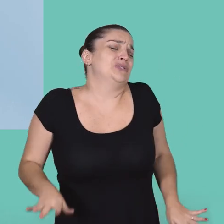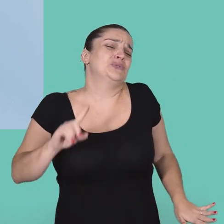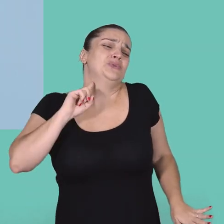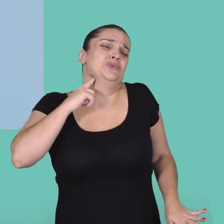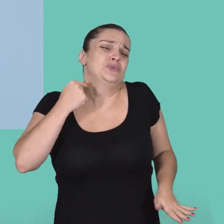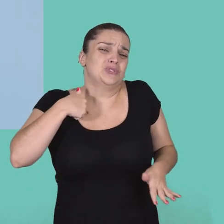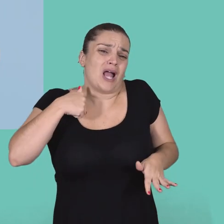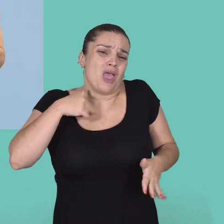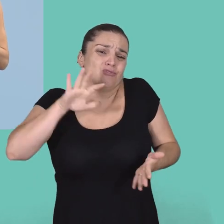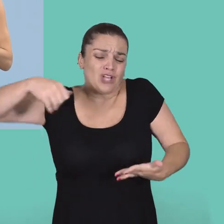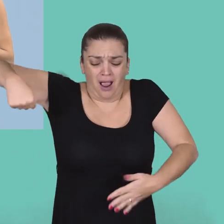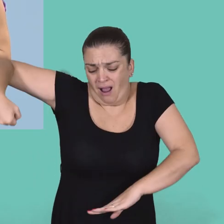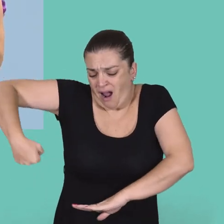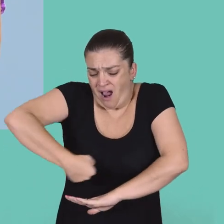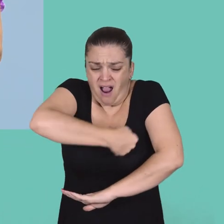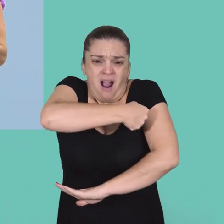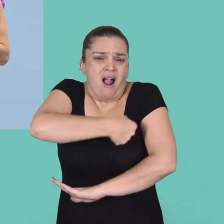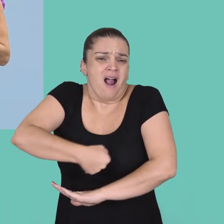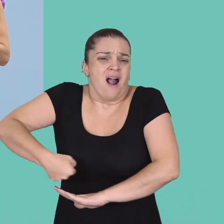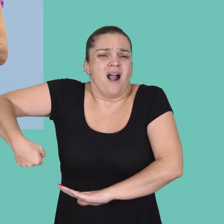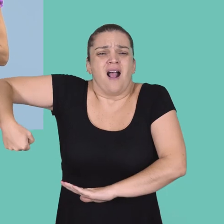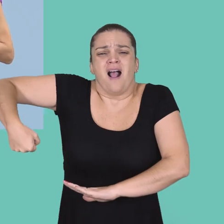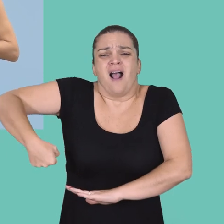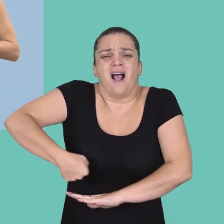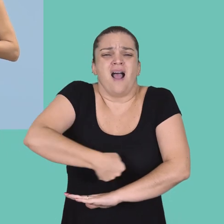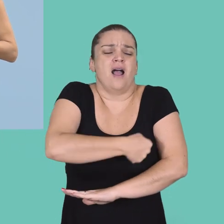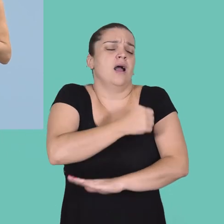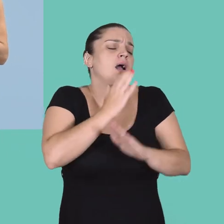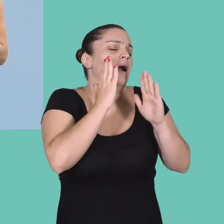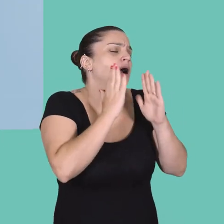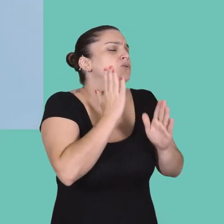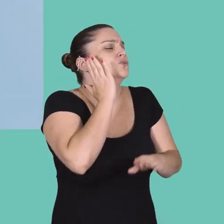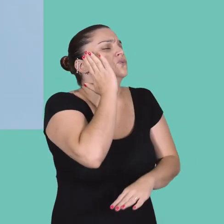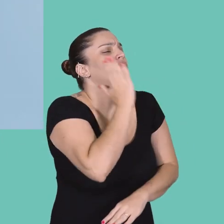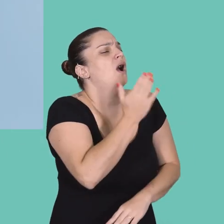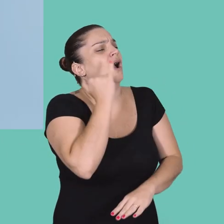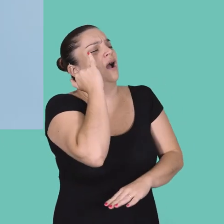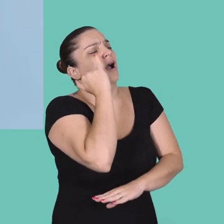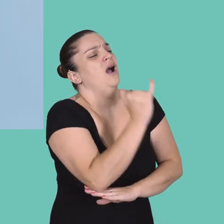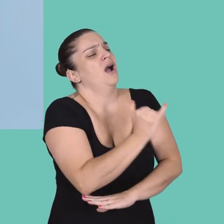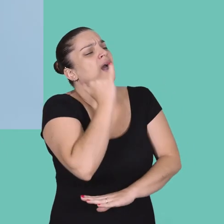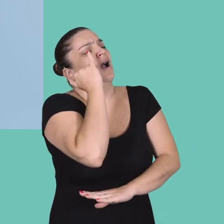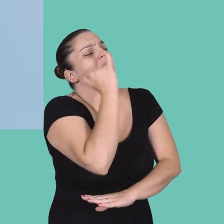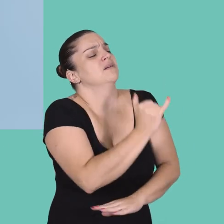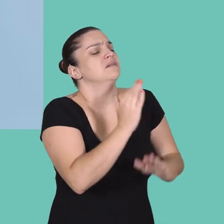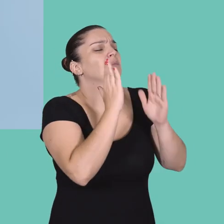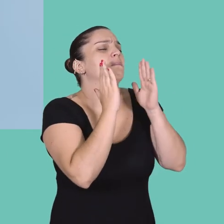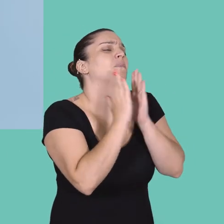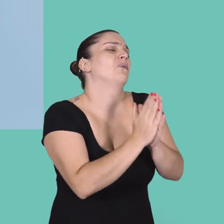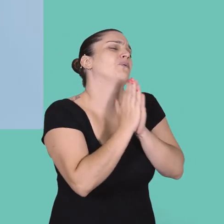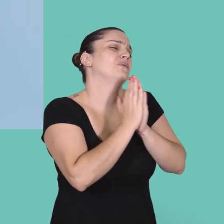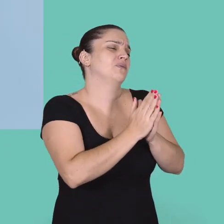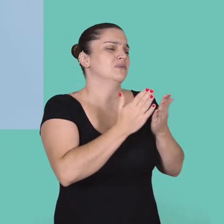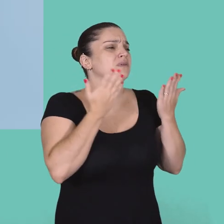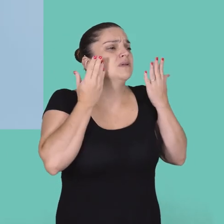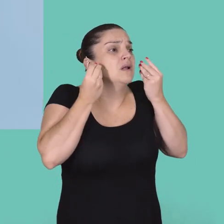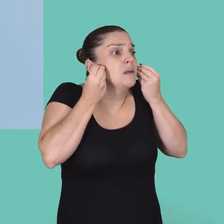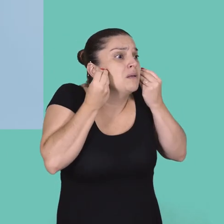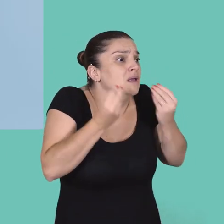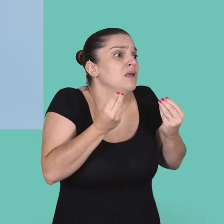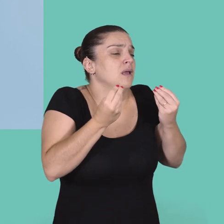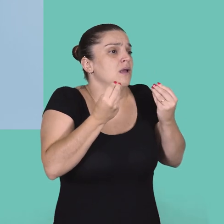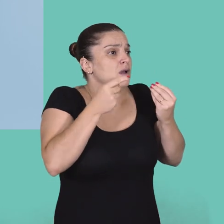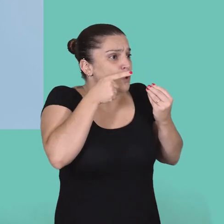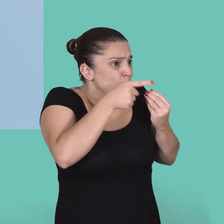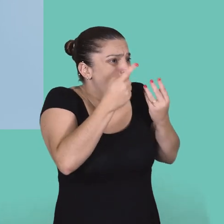vestido que eu passei à noite, engomã. Quantas vezes já eu te disse... Ai, eu já expliquei tantas vezes para essa menina, ela não aprende. Se